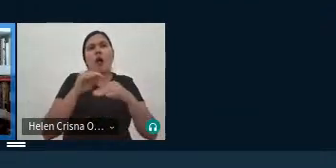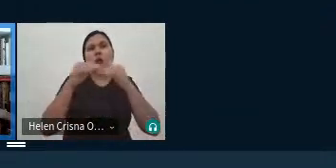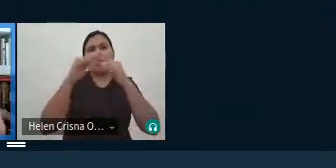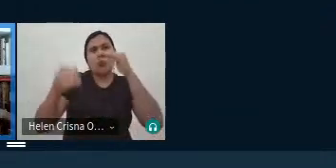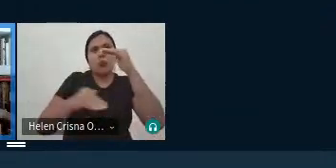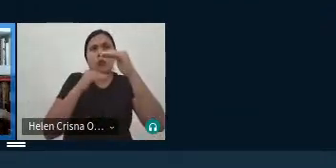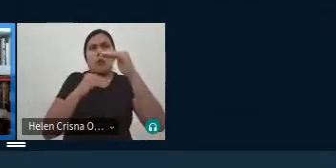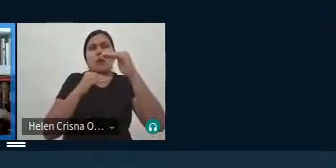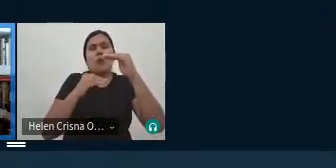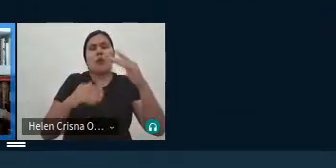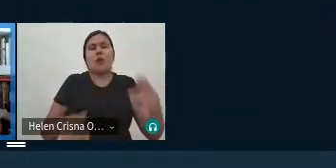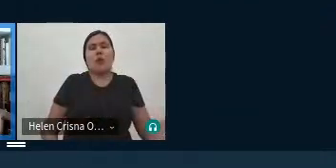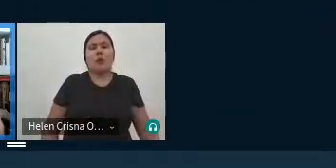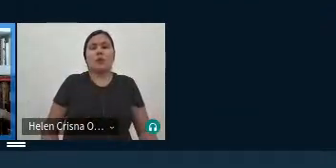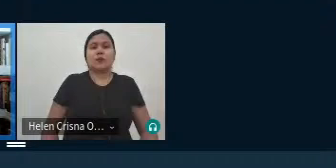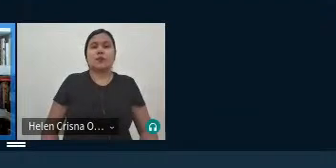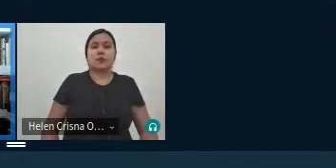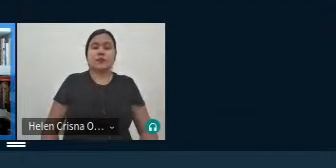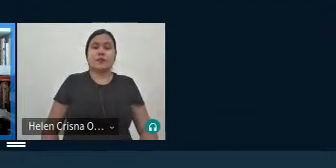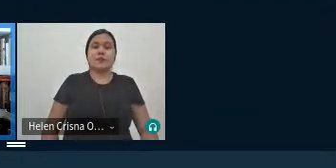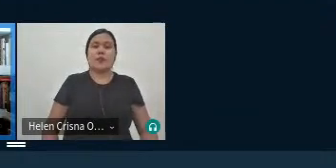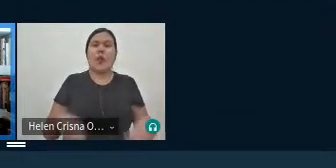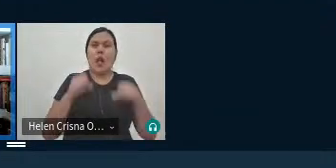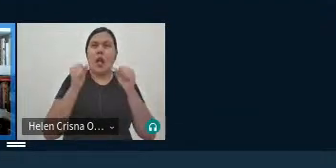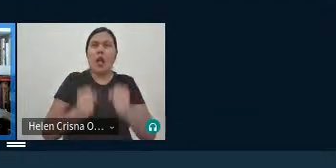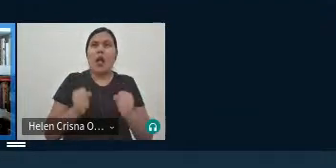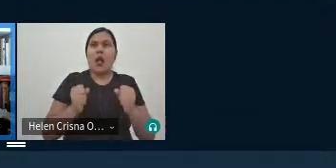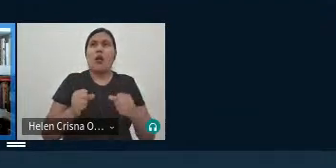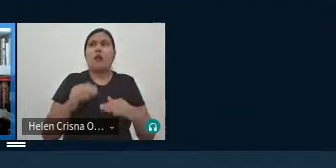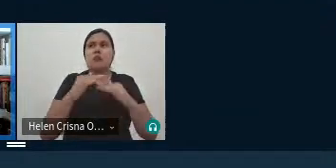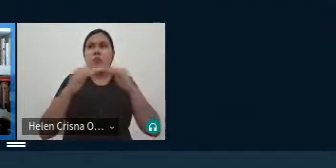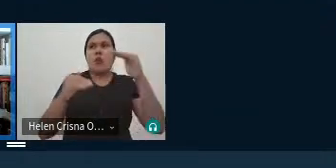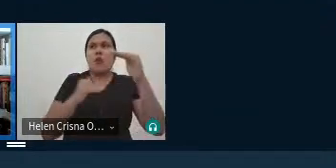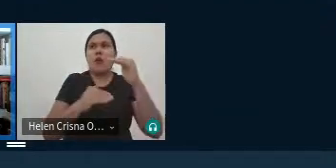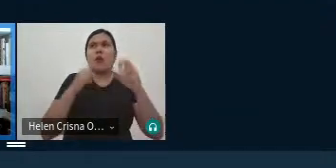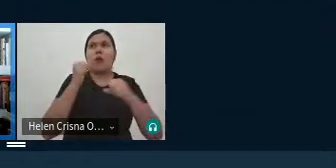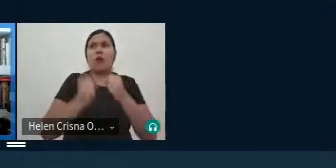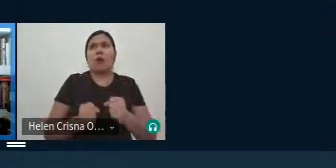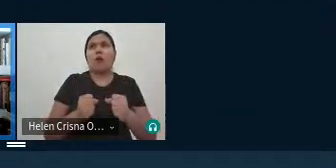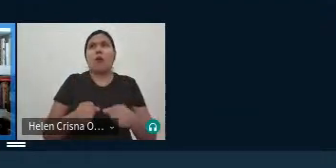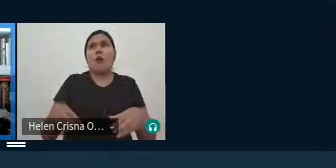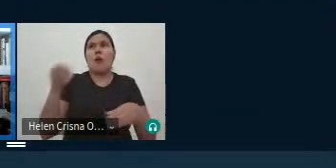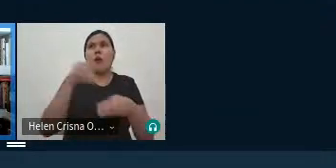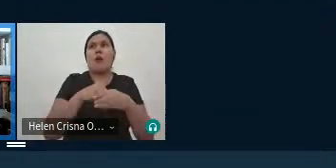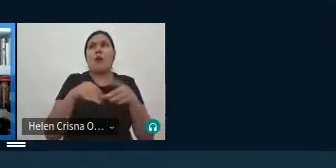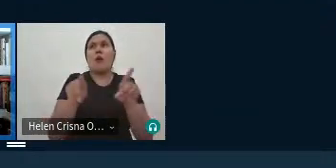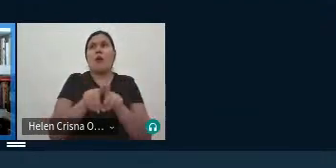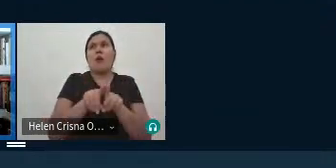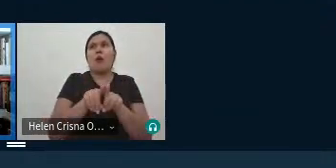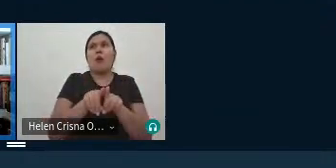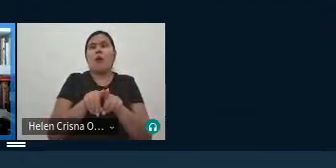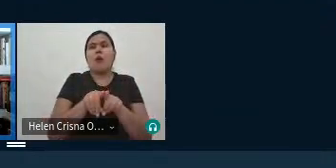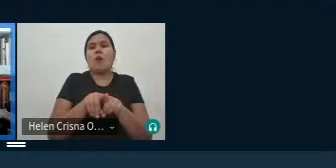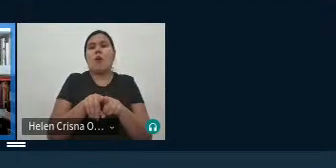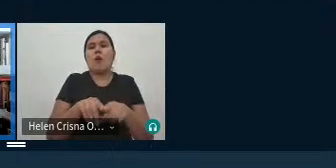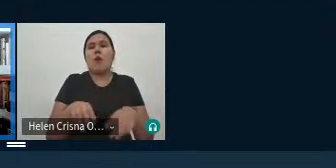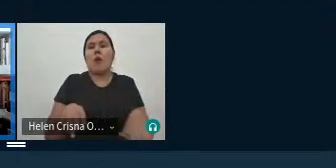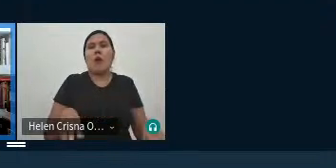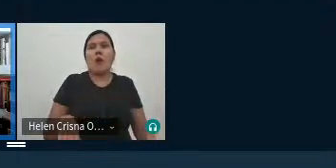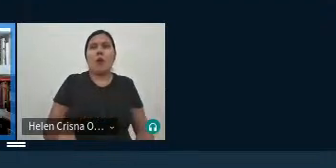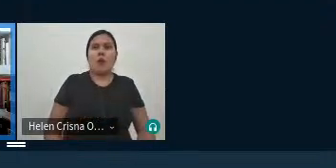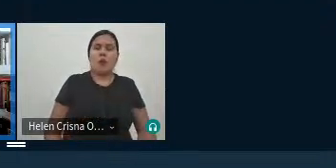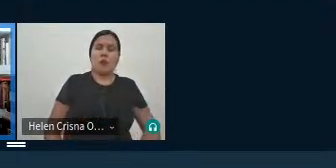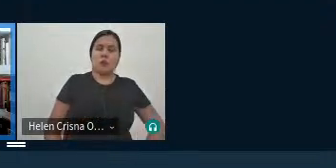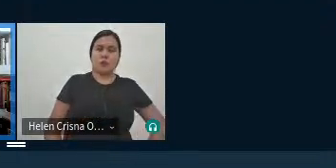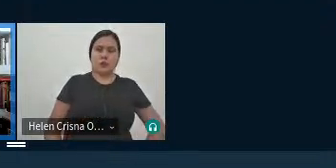desigual né desigualdade de poderes né inclui aí a gente pode nomear né segundo